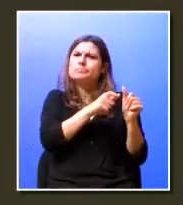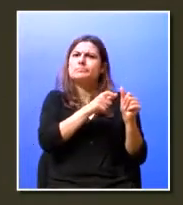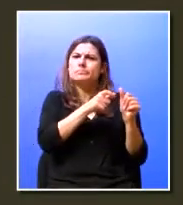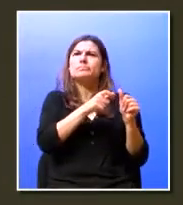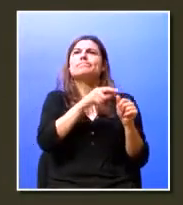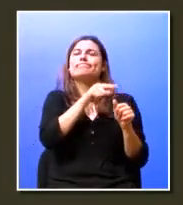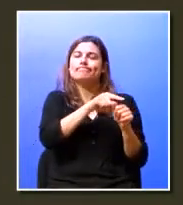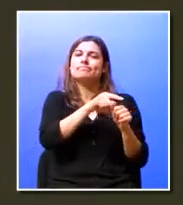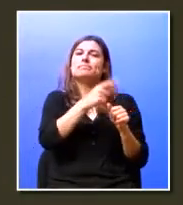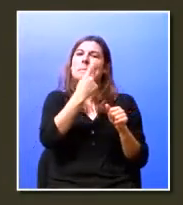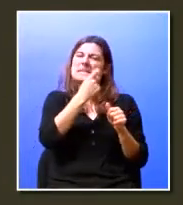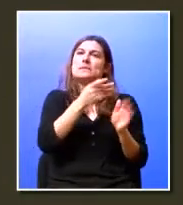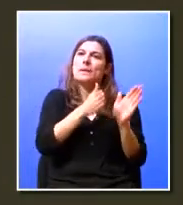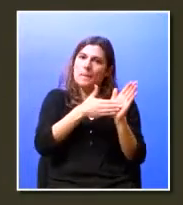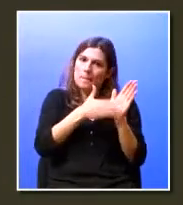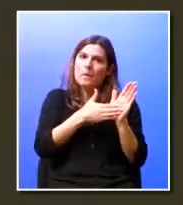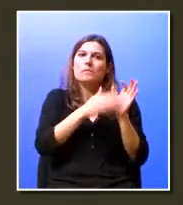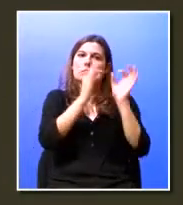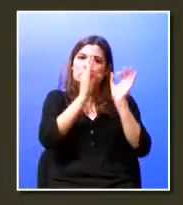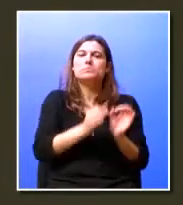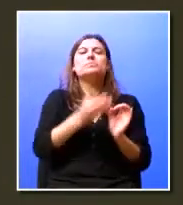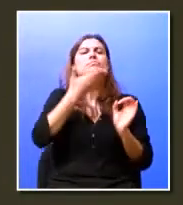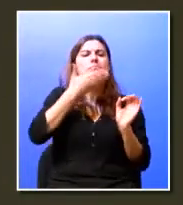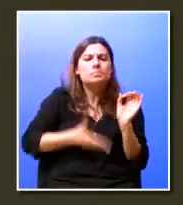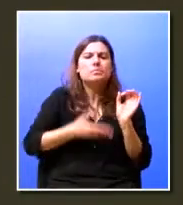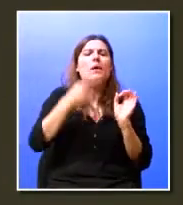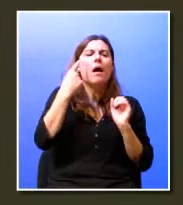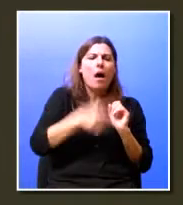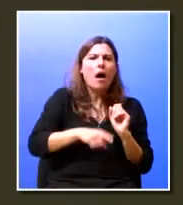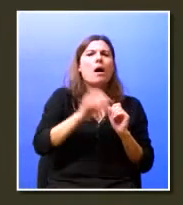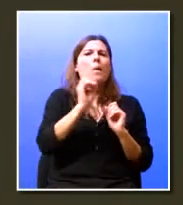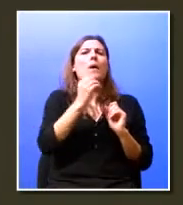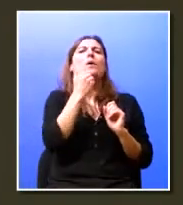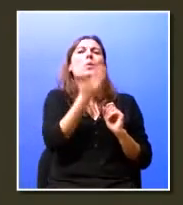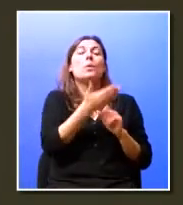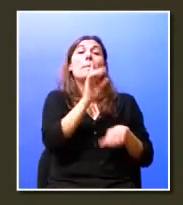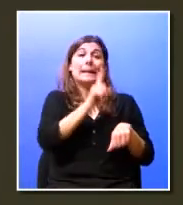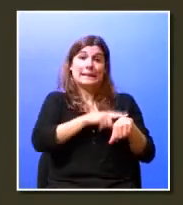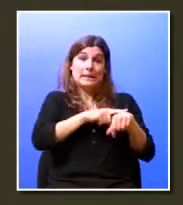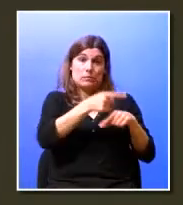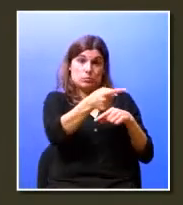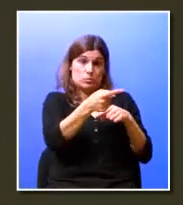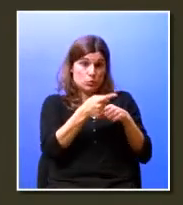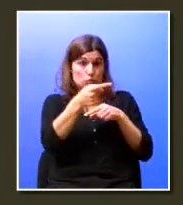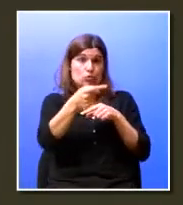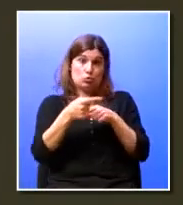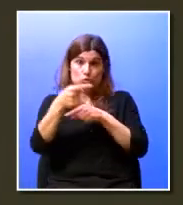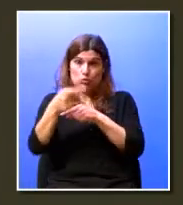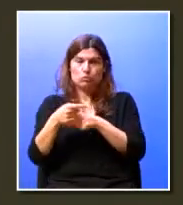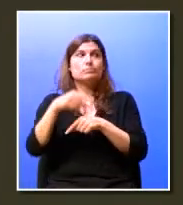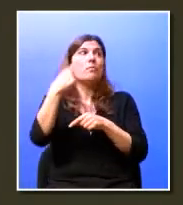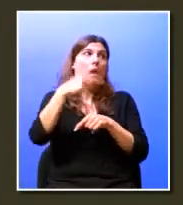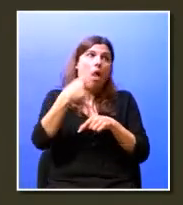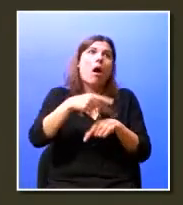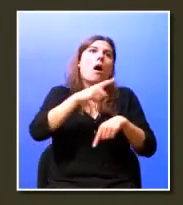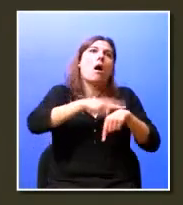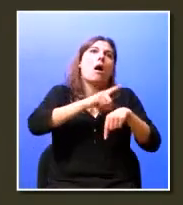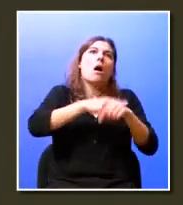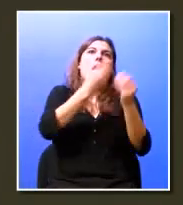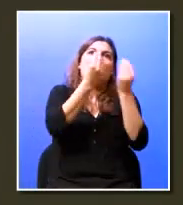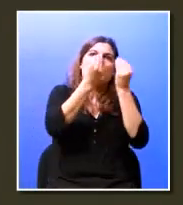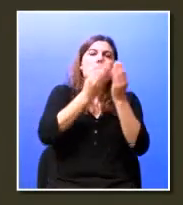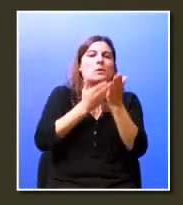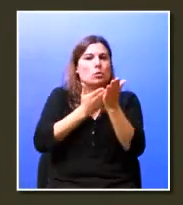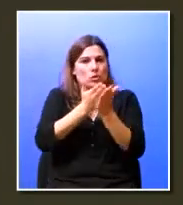precisam de ser comprovadas as apetências em períodos muito curtos. Temos momentos de formação